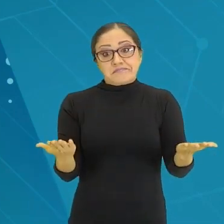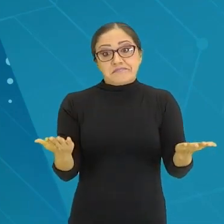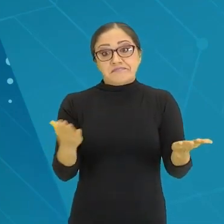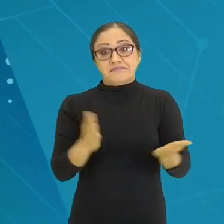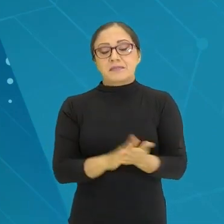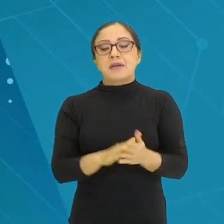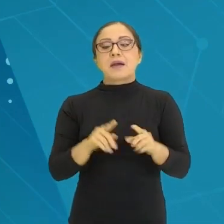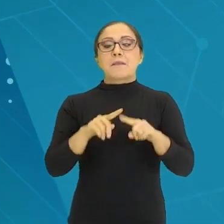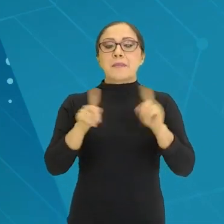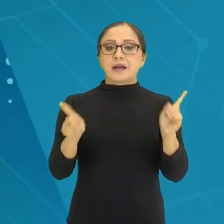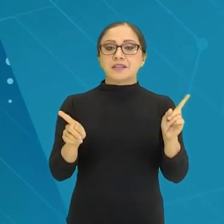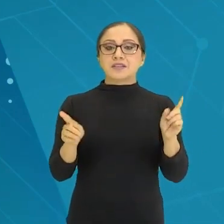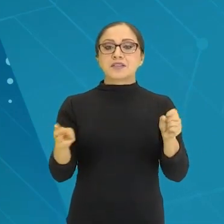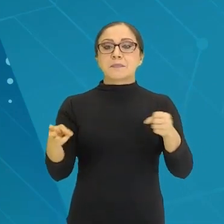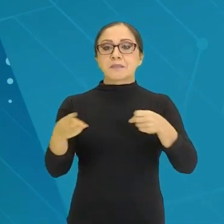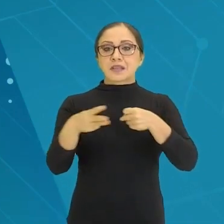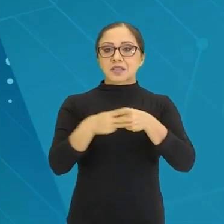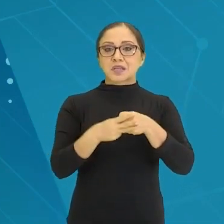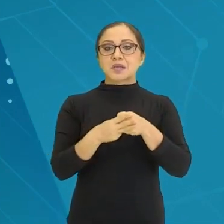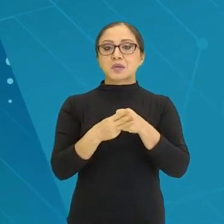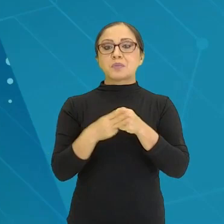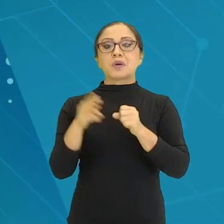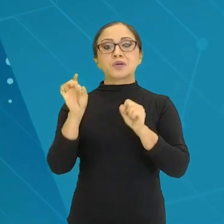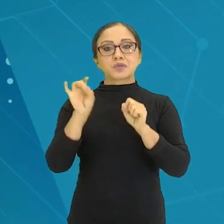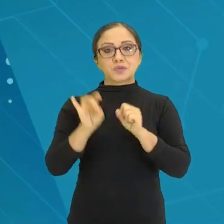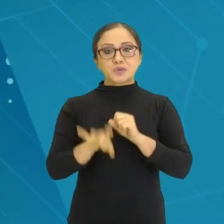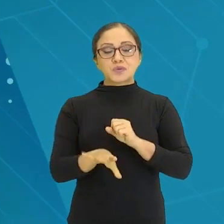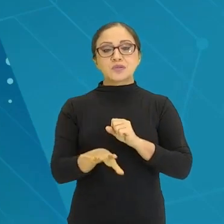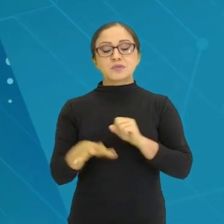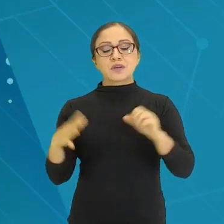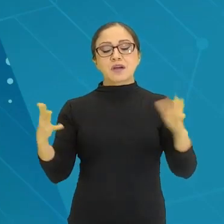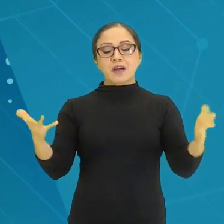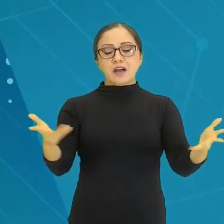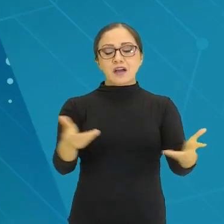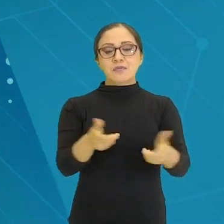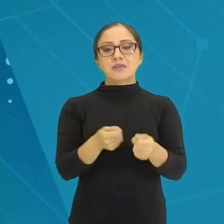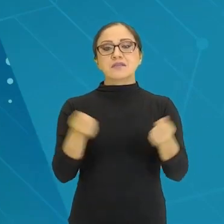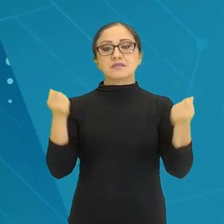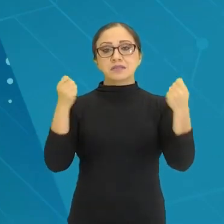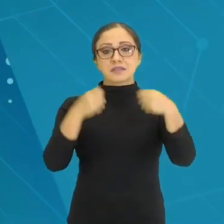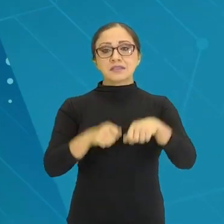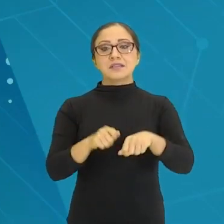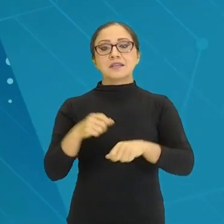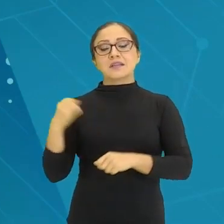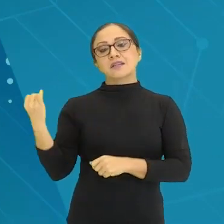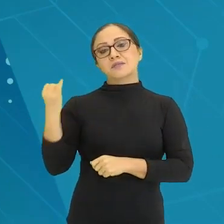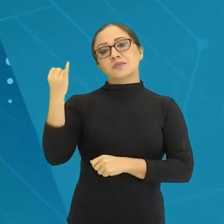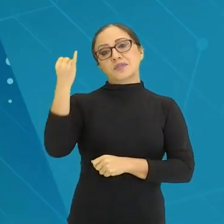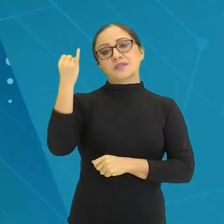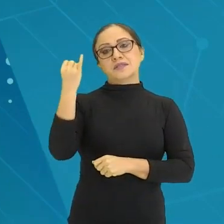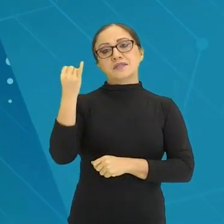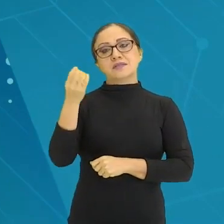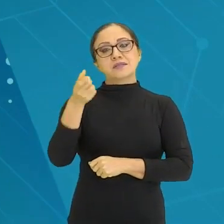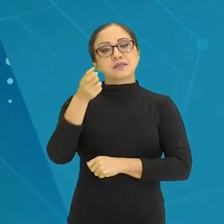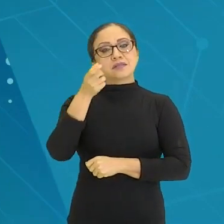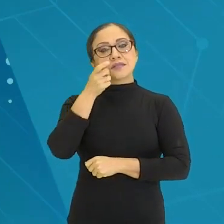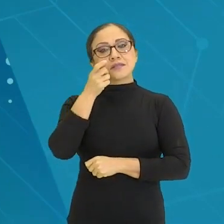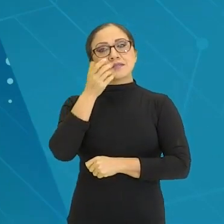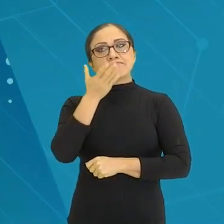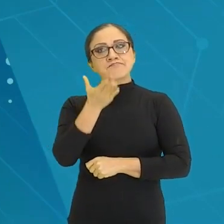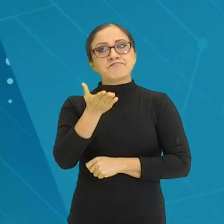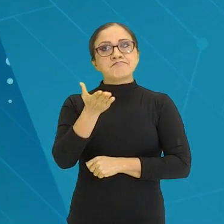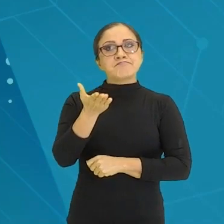o último módulo, e a gente está falando de habilidades e competências, há necessidade de que se pontue isso, se chame atenção para esse